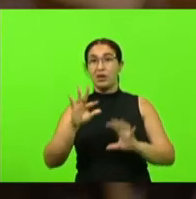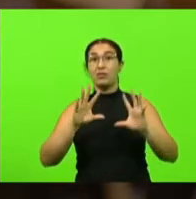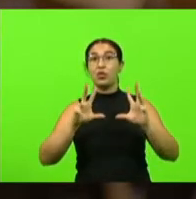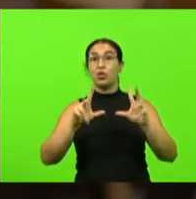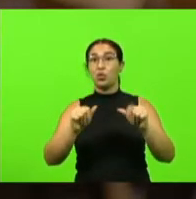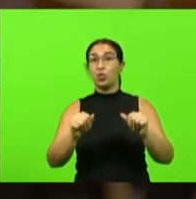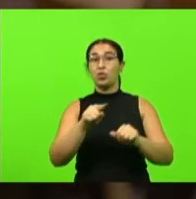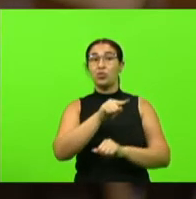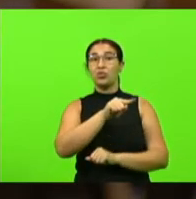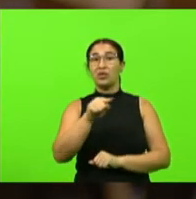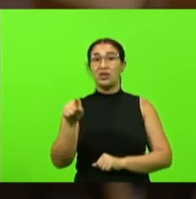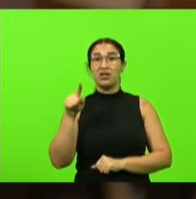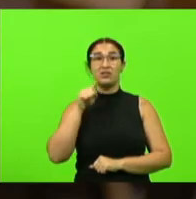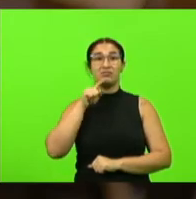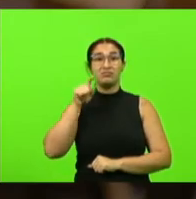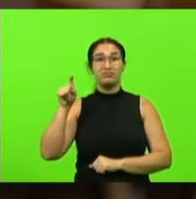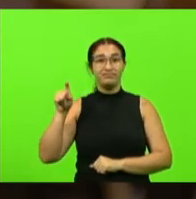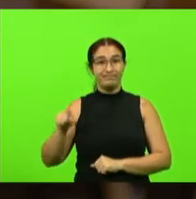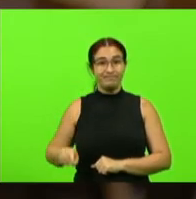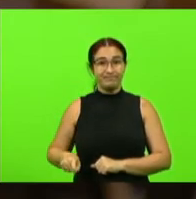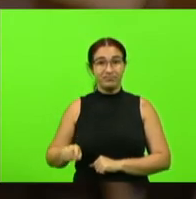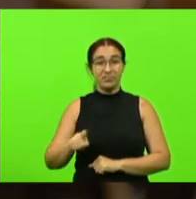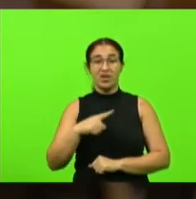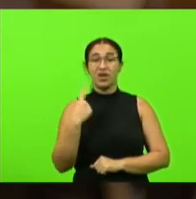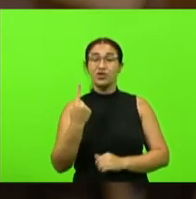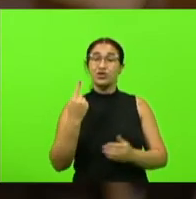nós somos contra somos a favor da paz